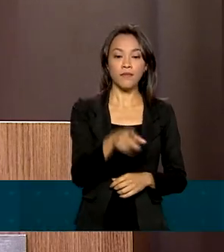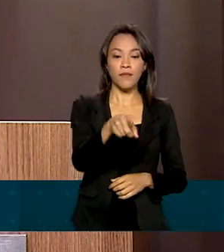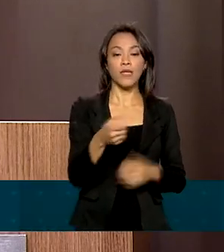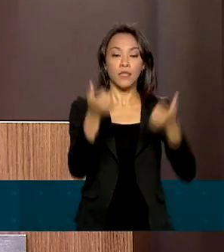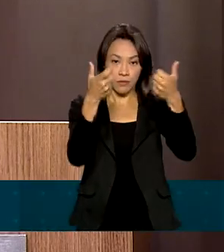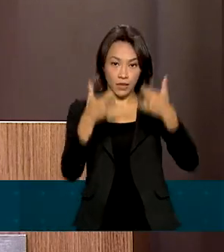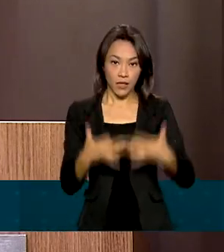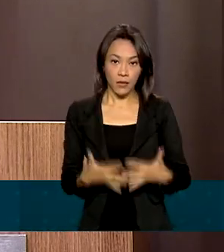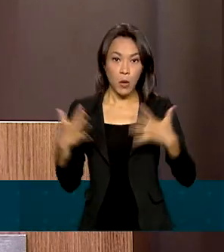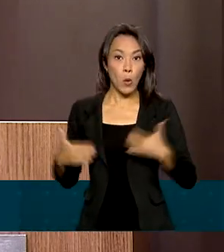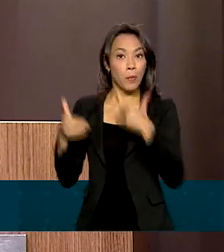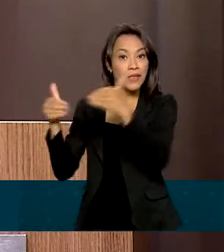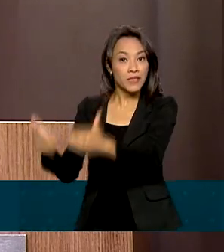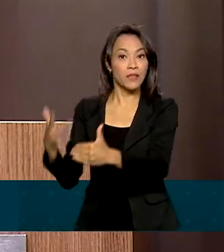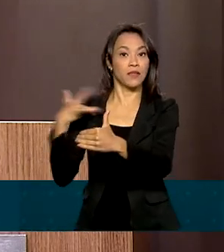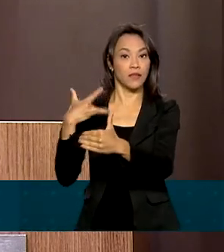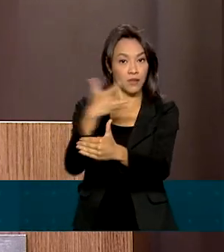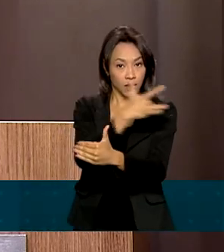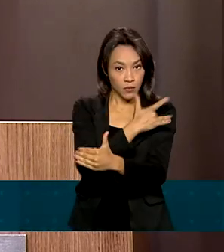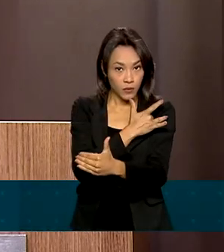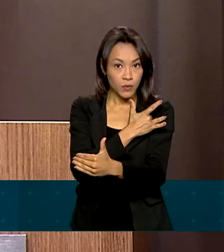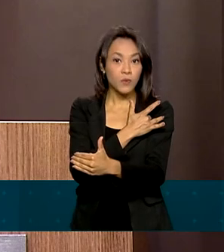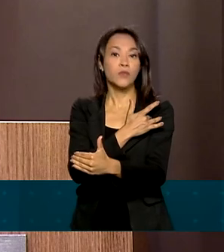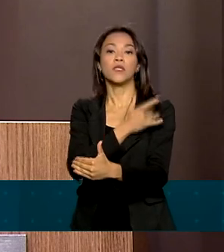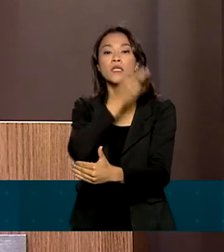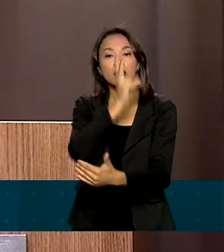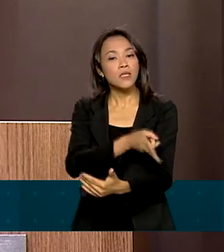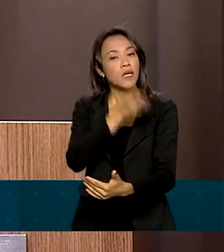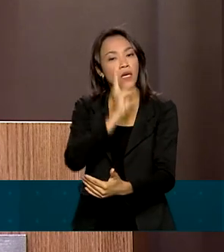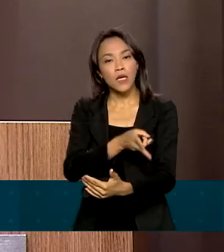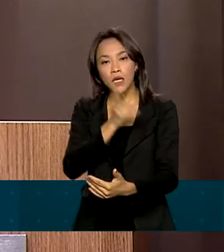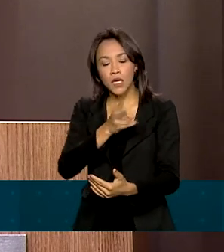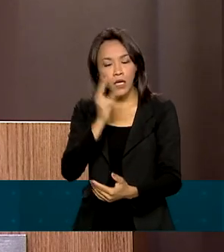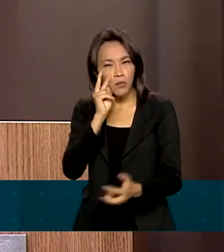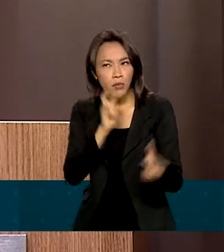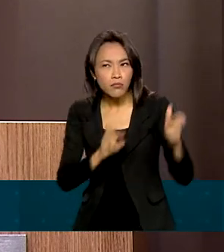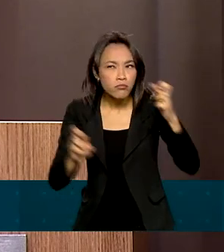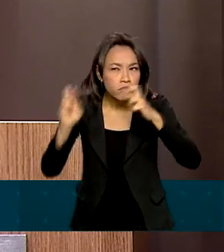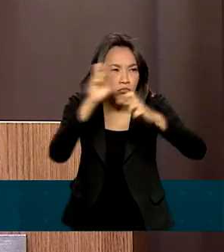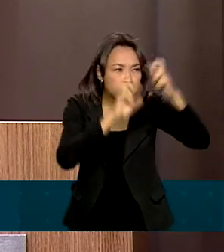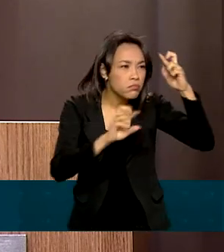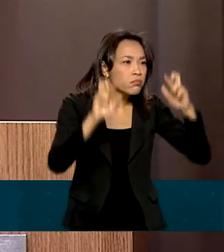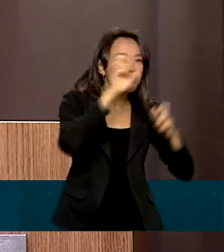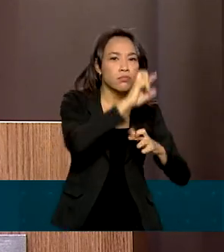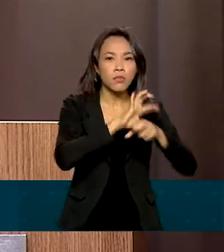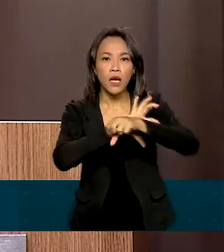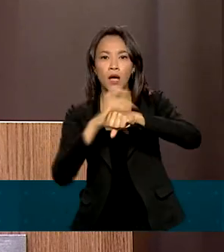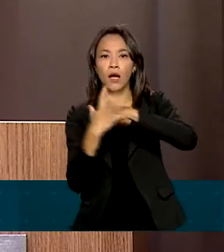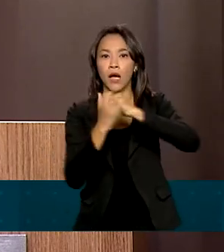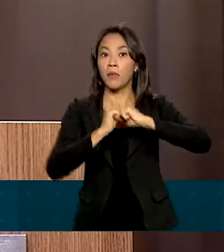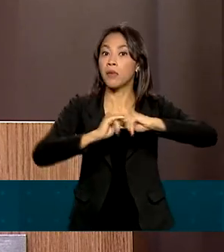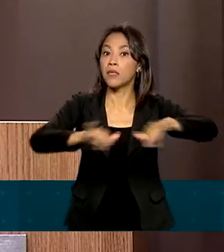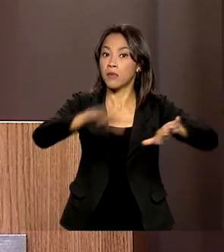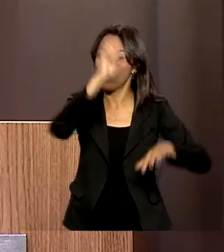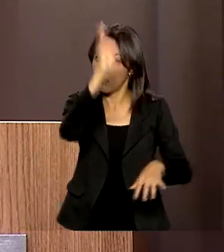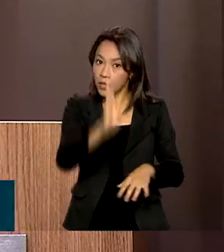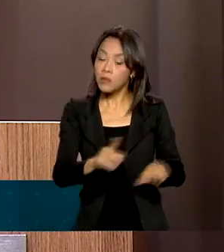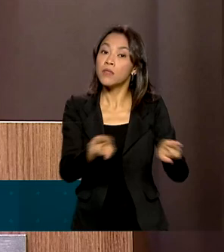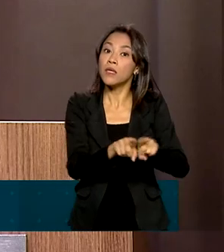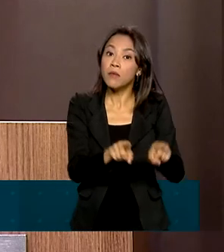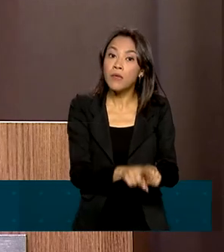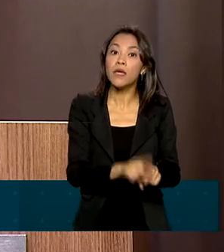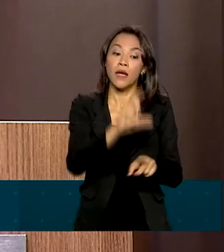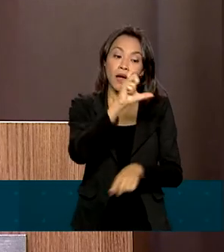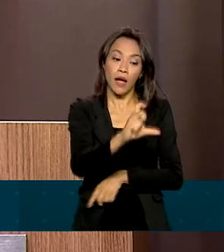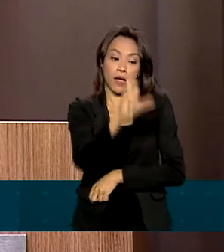Saúde está diuturnamente monitorando a evolução da pandemia, bem como a aplicação dos imunizantes